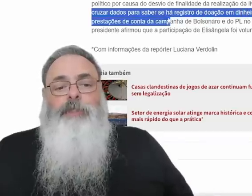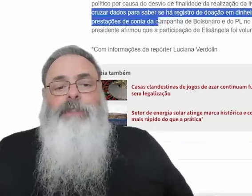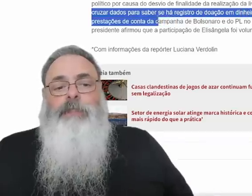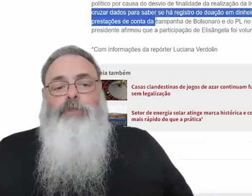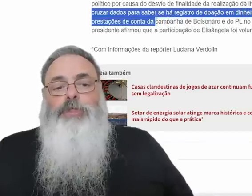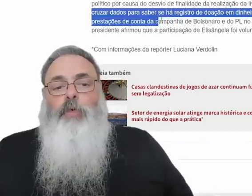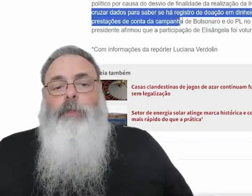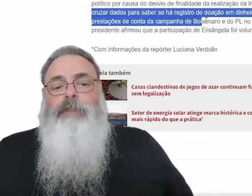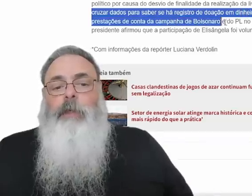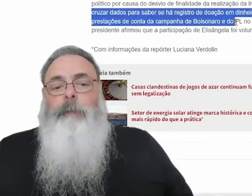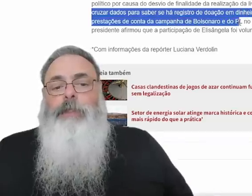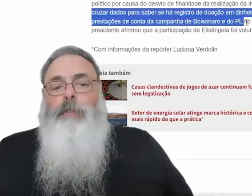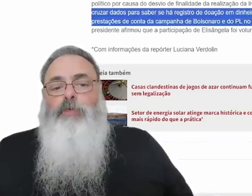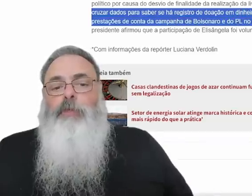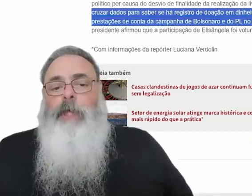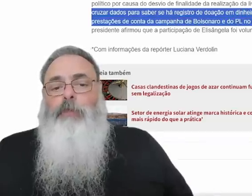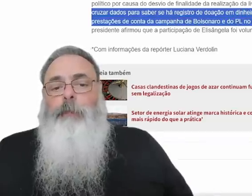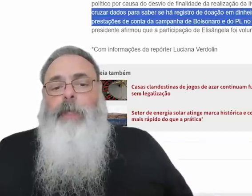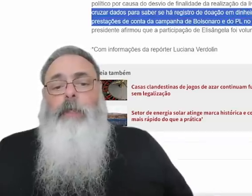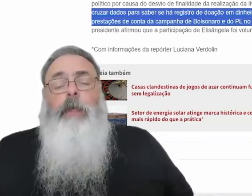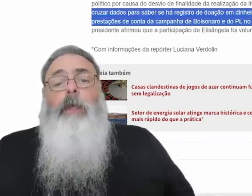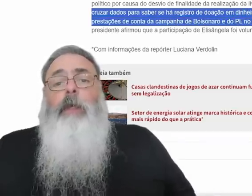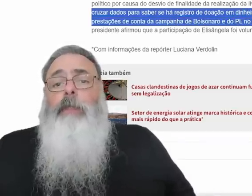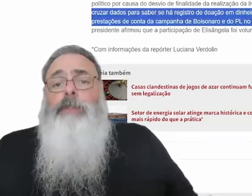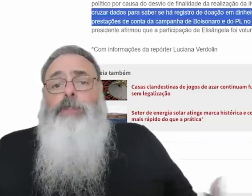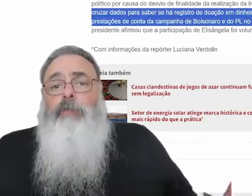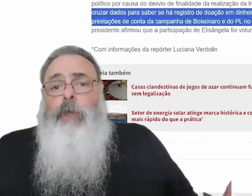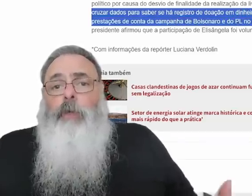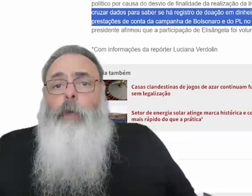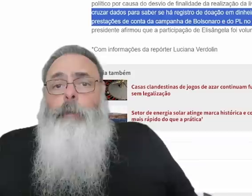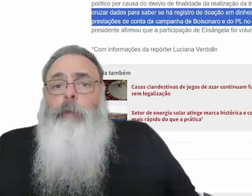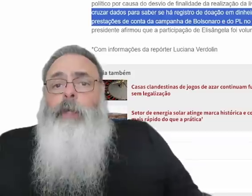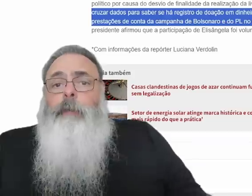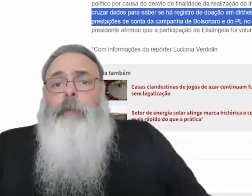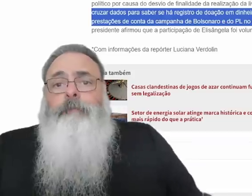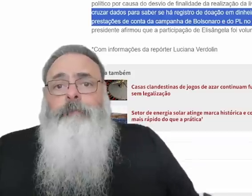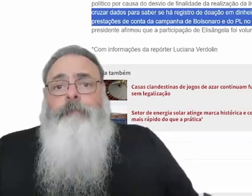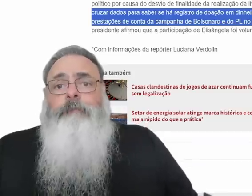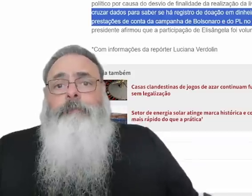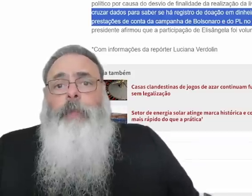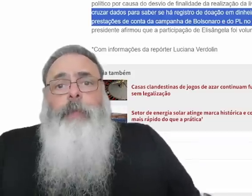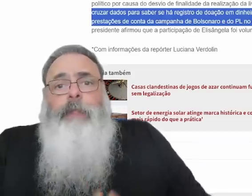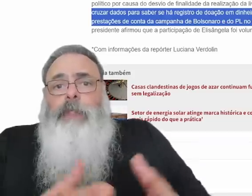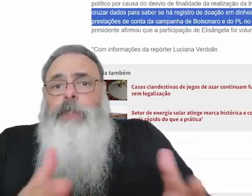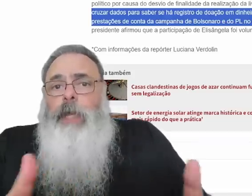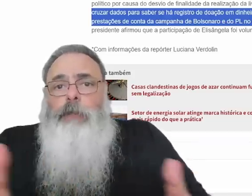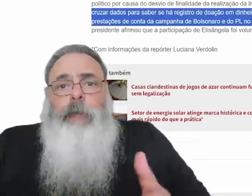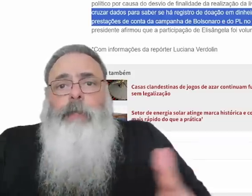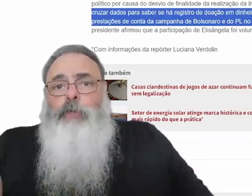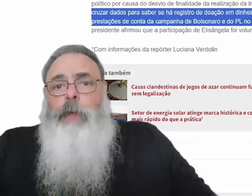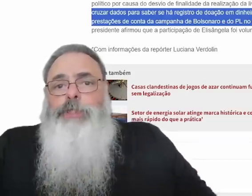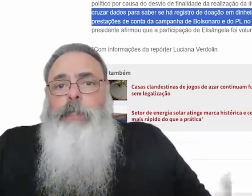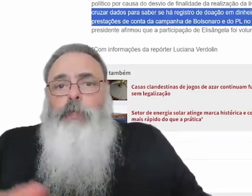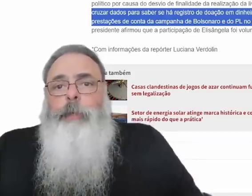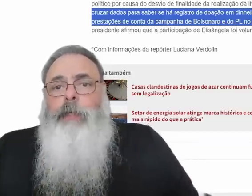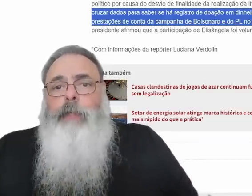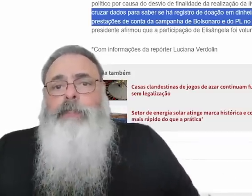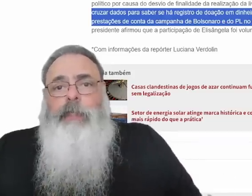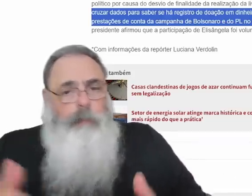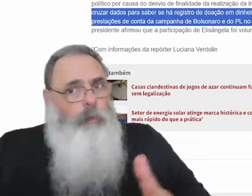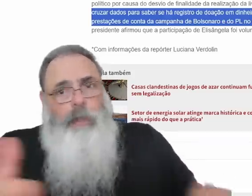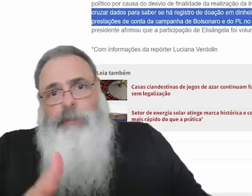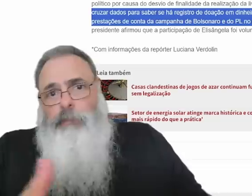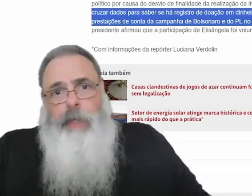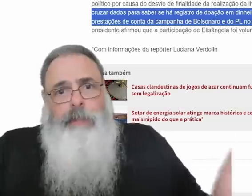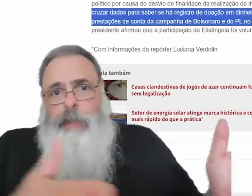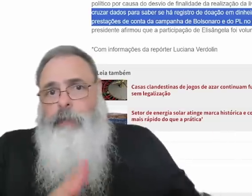Elisângela nas prestações de contas da campanha de Bolsonaro do PL. E se tiver? Qual o problema? O que tem de errado? Ela doar dinheiro para